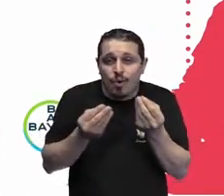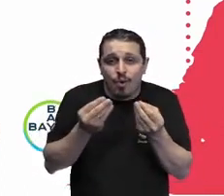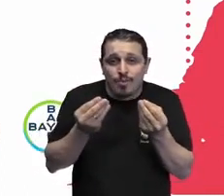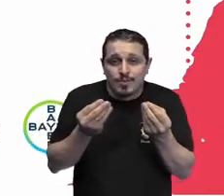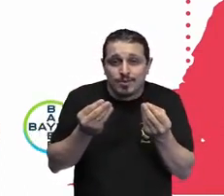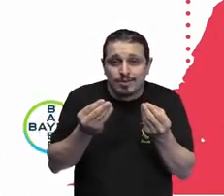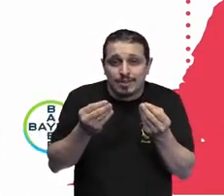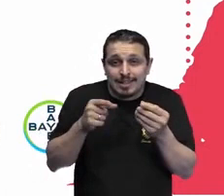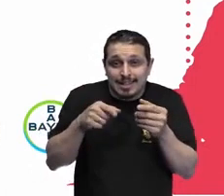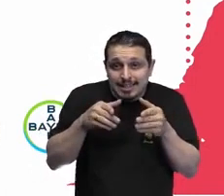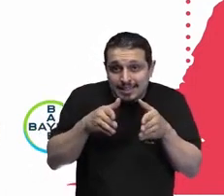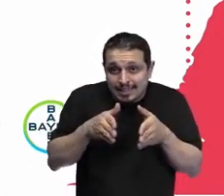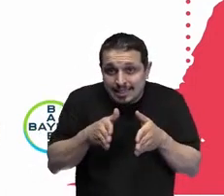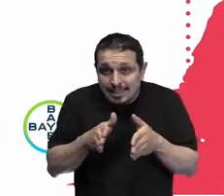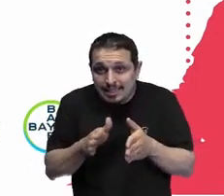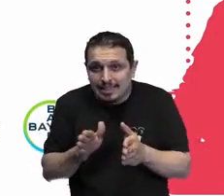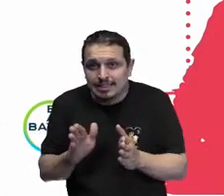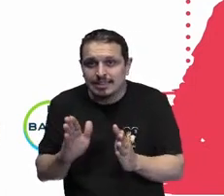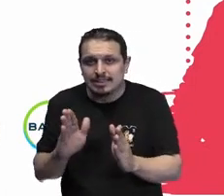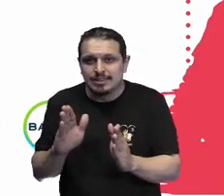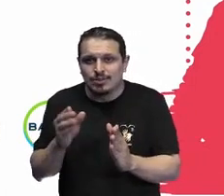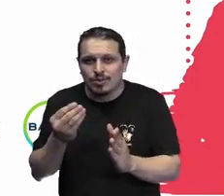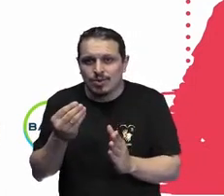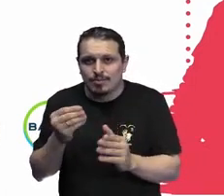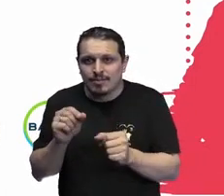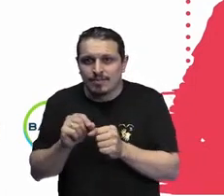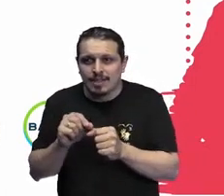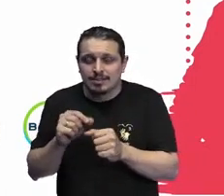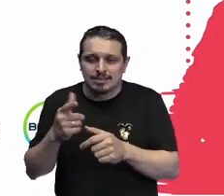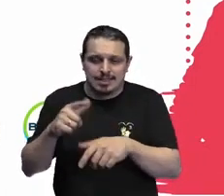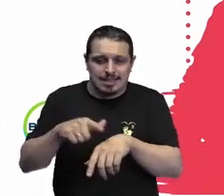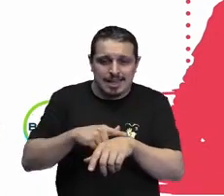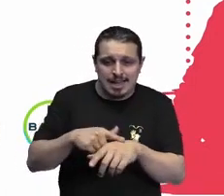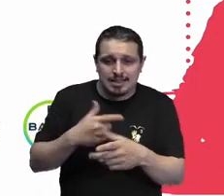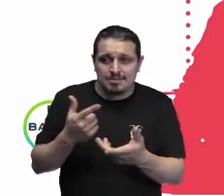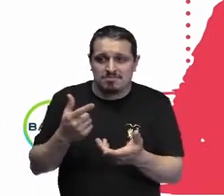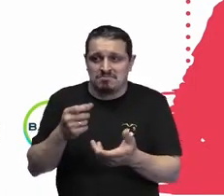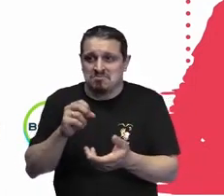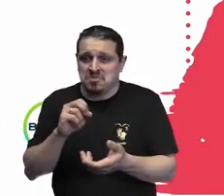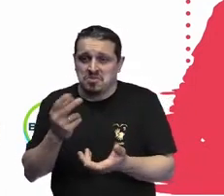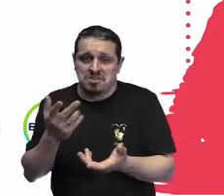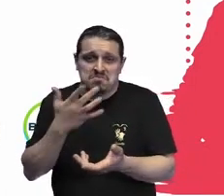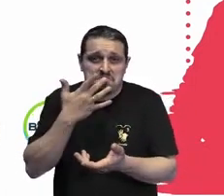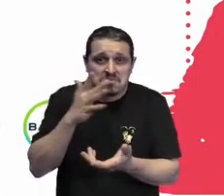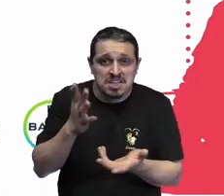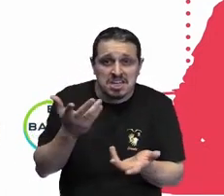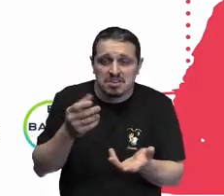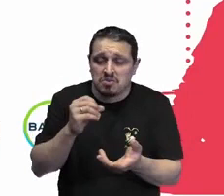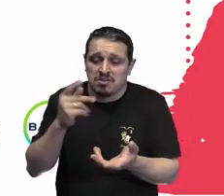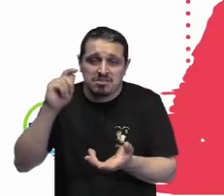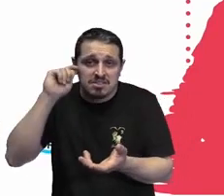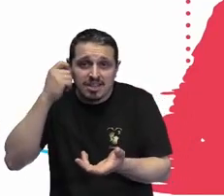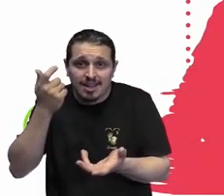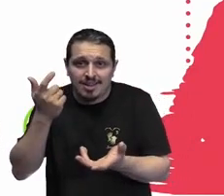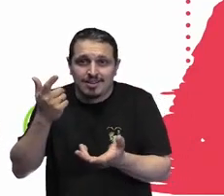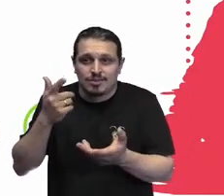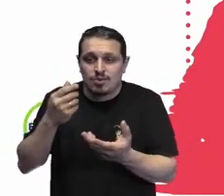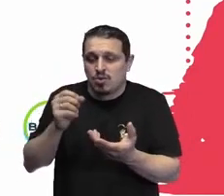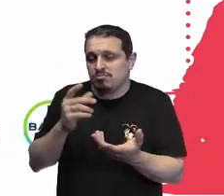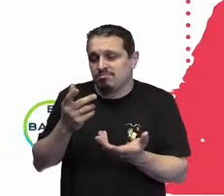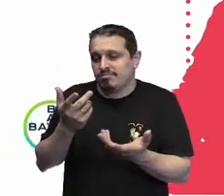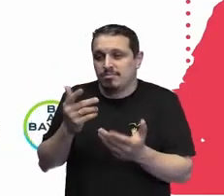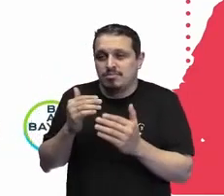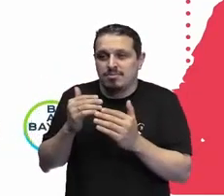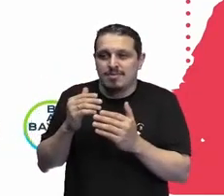dentro de uma determinada etnia, numa determinada raça, e essa raça é uma classificação social, né? Biologicamente, a gente